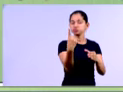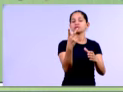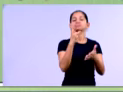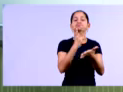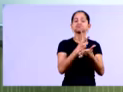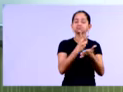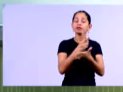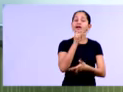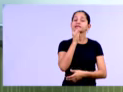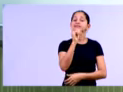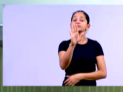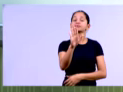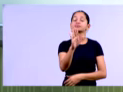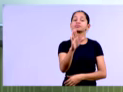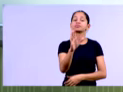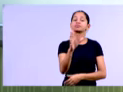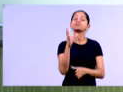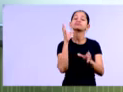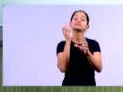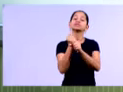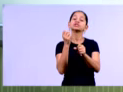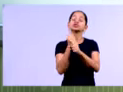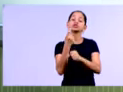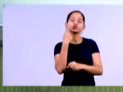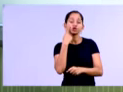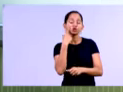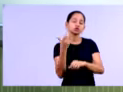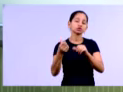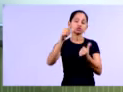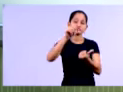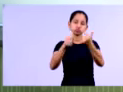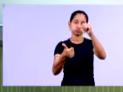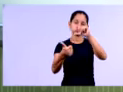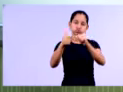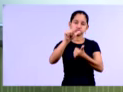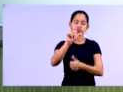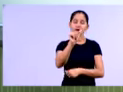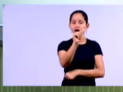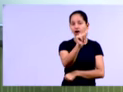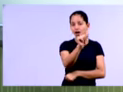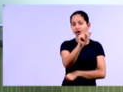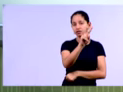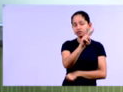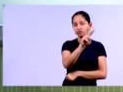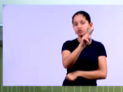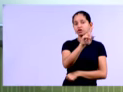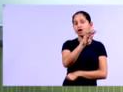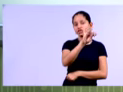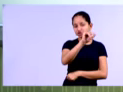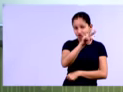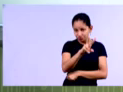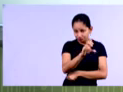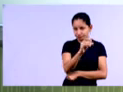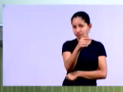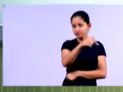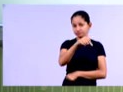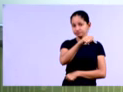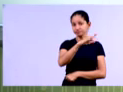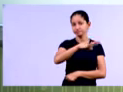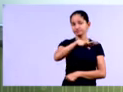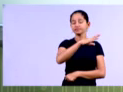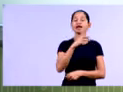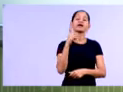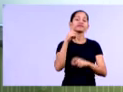Se, por exemplo, eu quero medir a participação das disponibilidades em relação ao ativo, né, nós vamos ter que dividir as disponibilidades em relação ao ativo, nós vamos já ver a